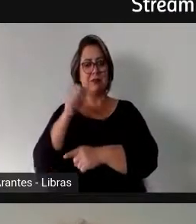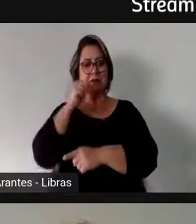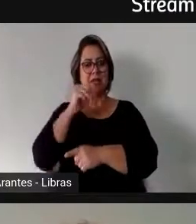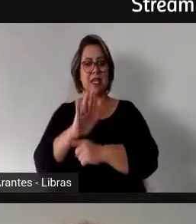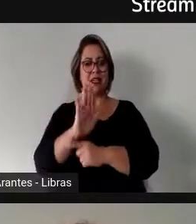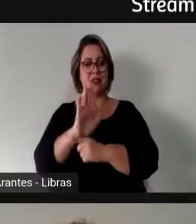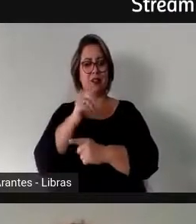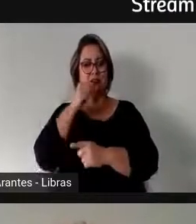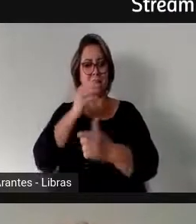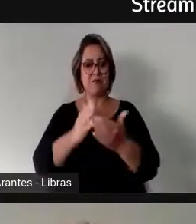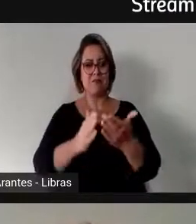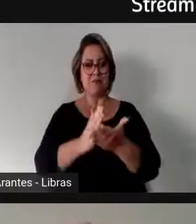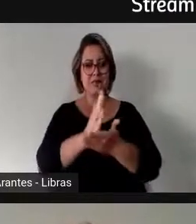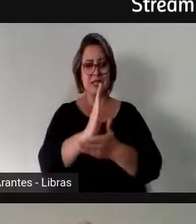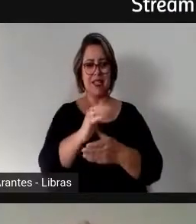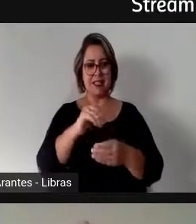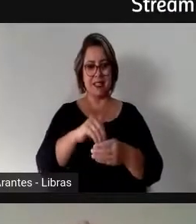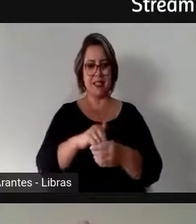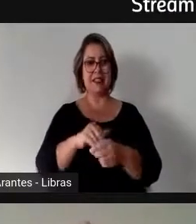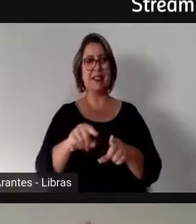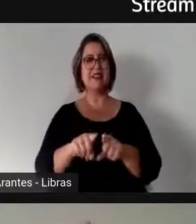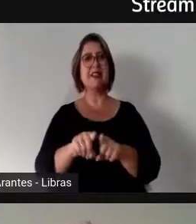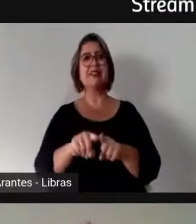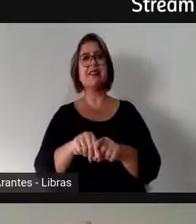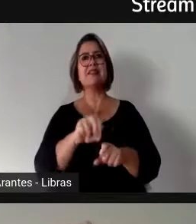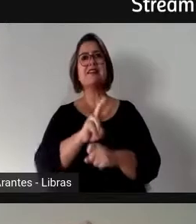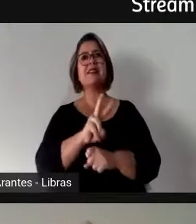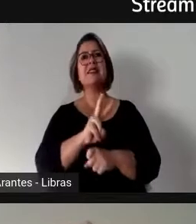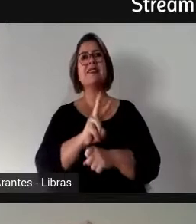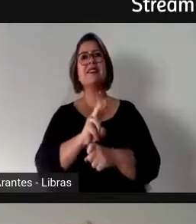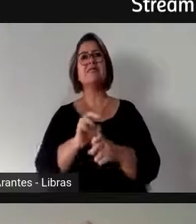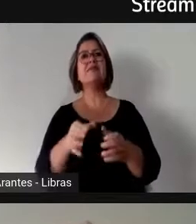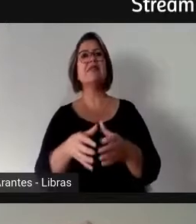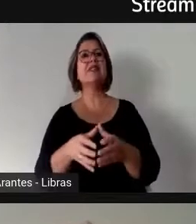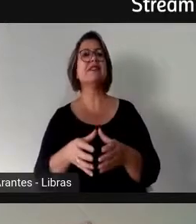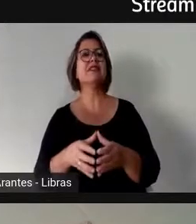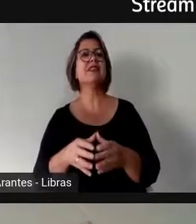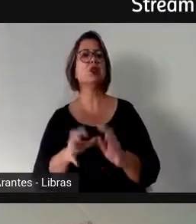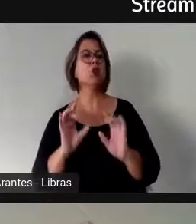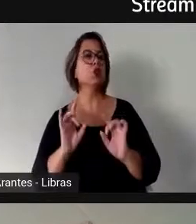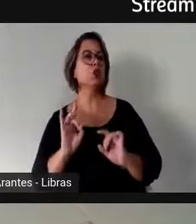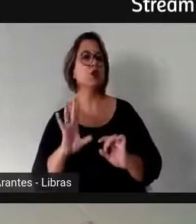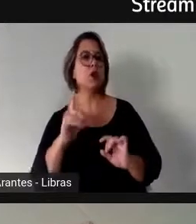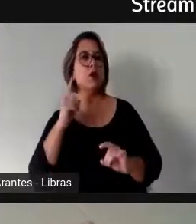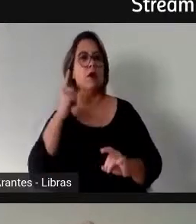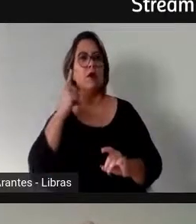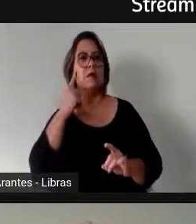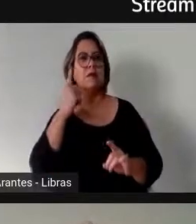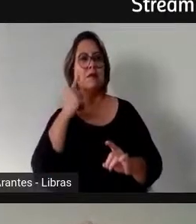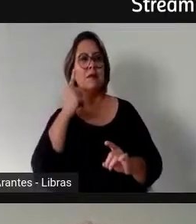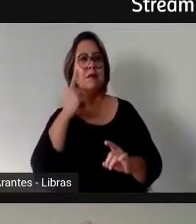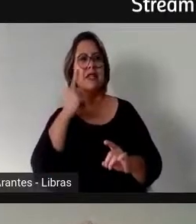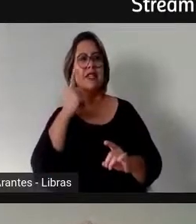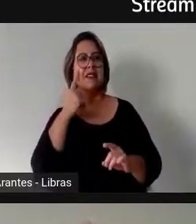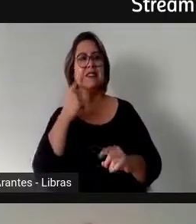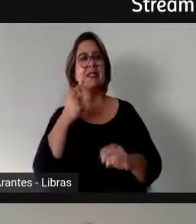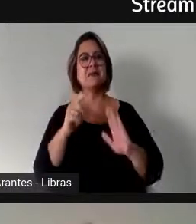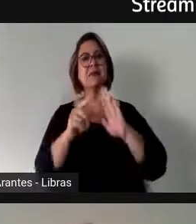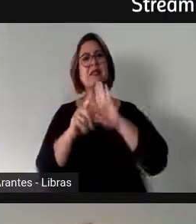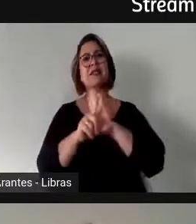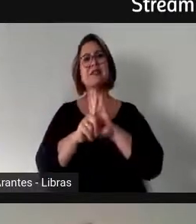registro das chapas não veio apenas e tão somente da construção legislativa,